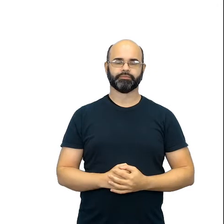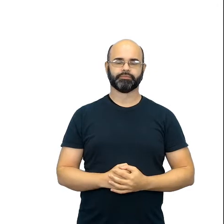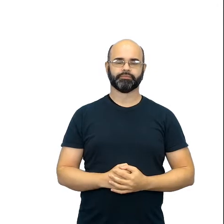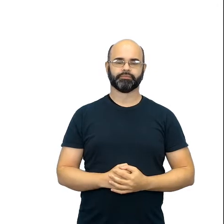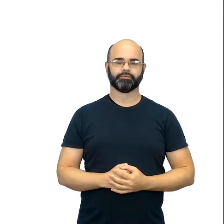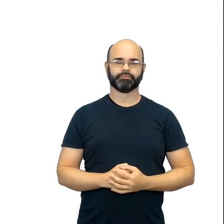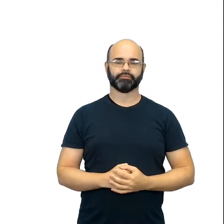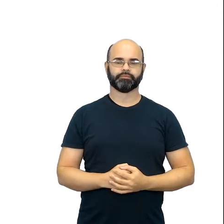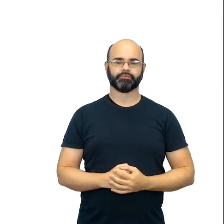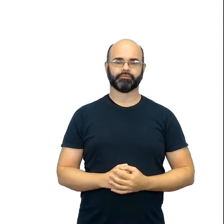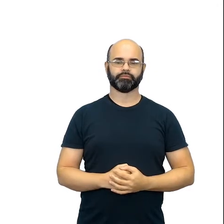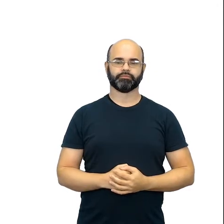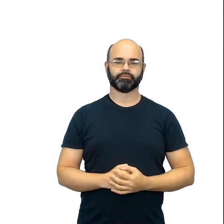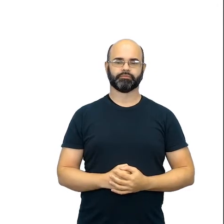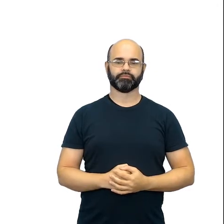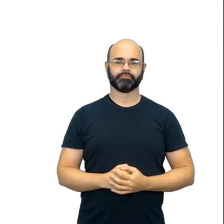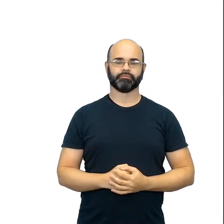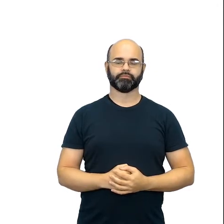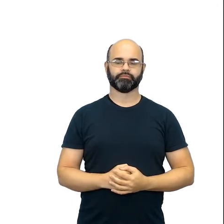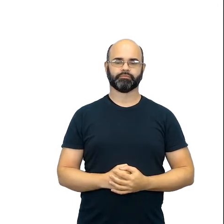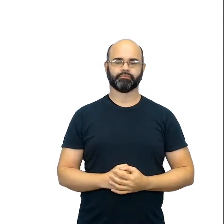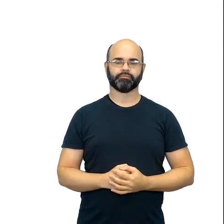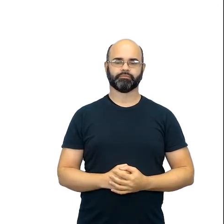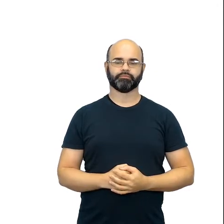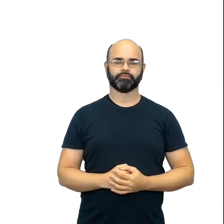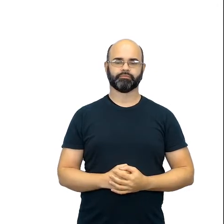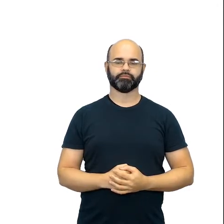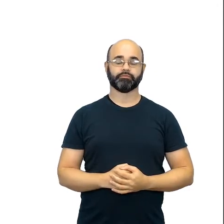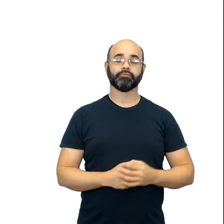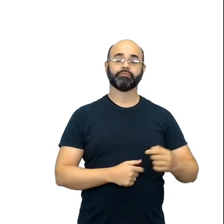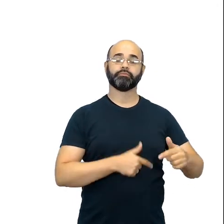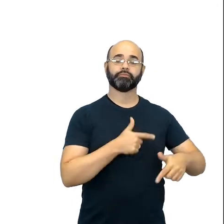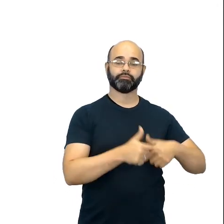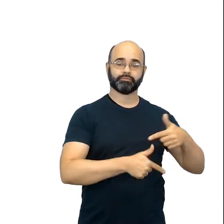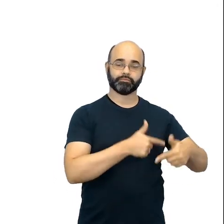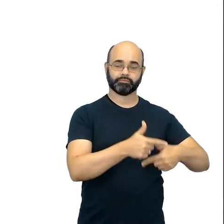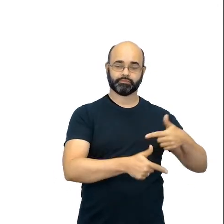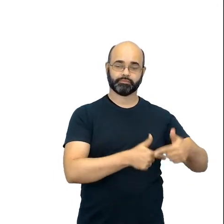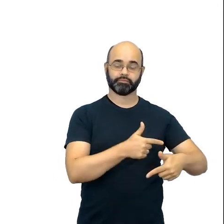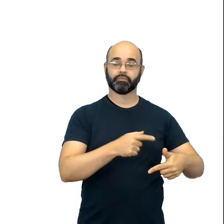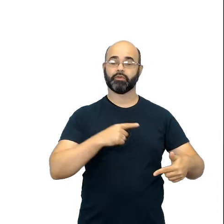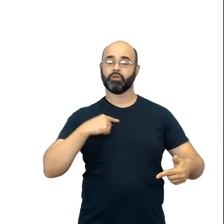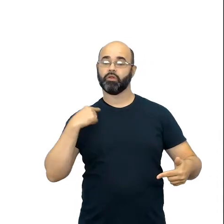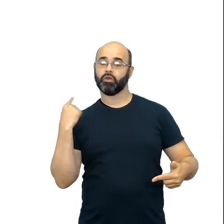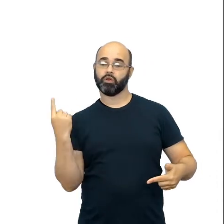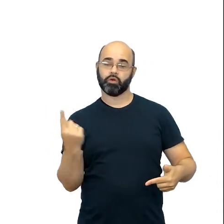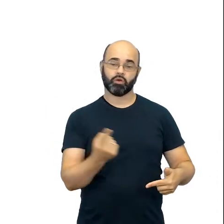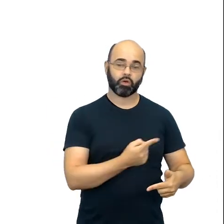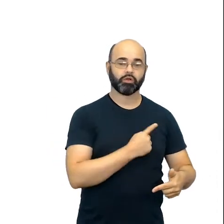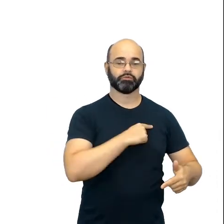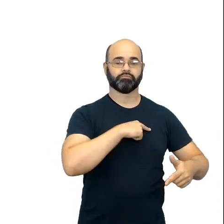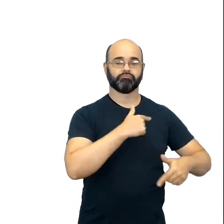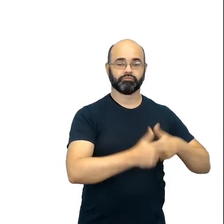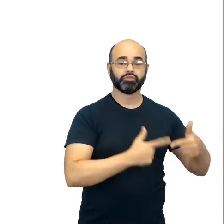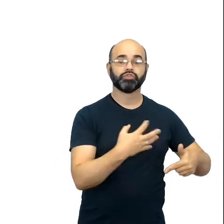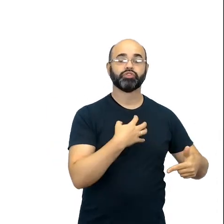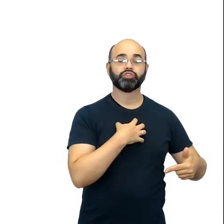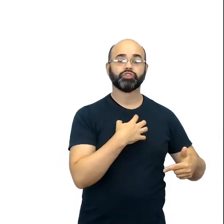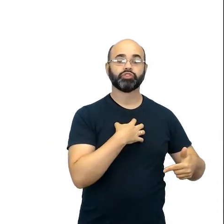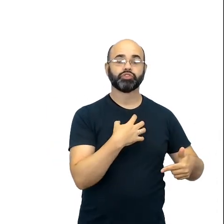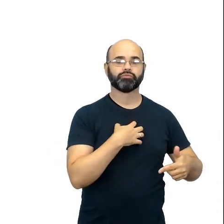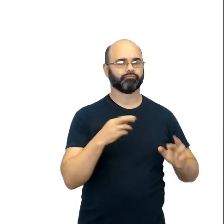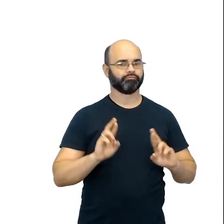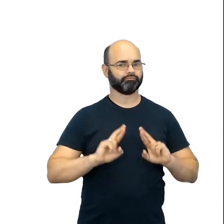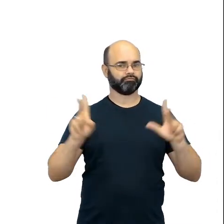A maneira com que a gente desenvolve essas ações faz muita diferença, tá? Então, isso é muito